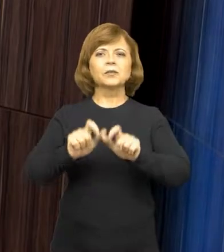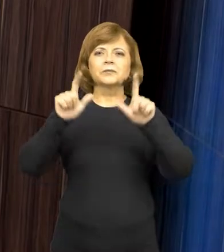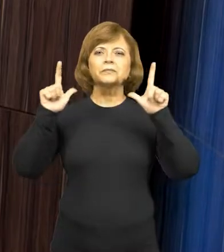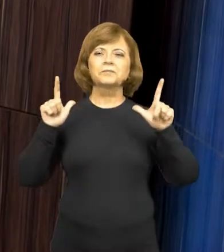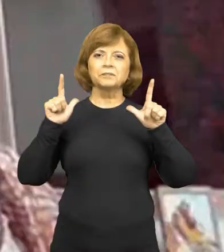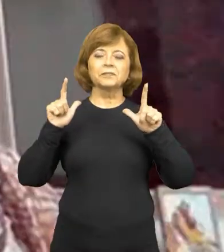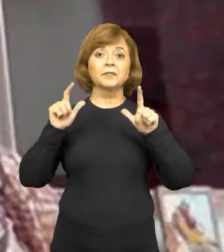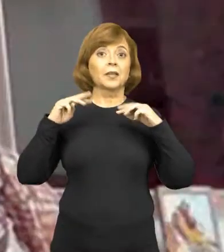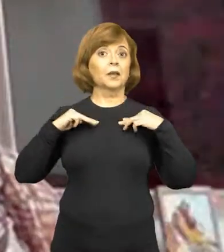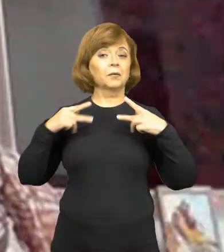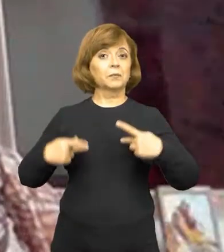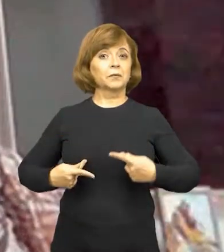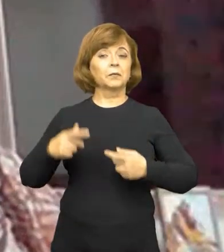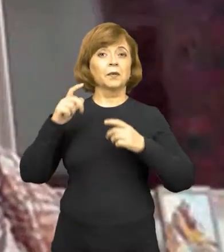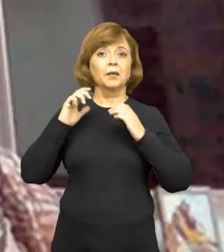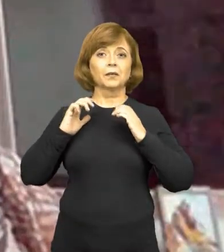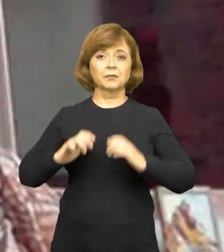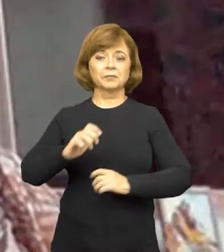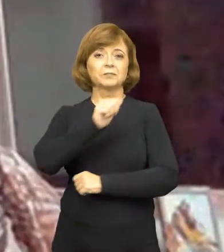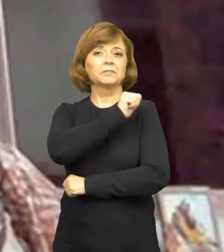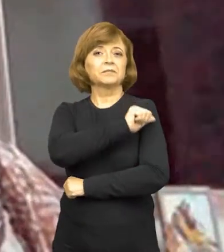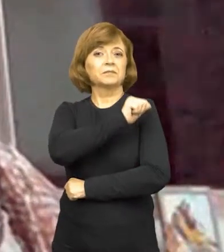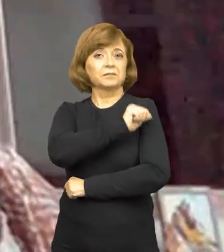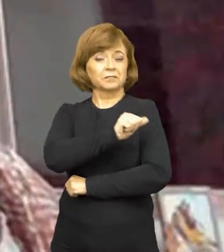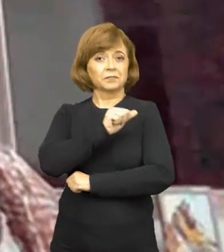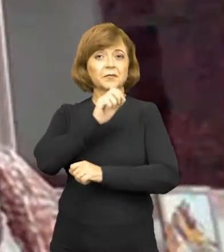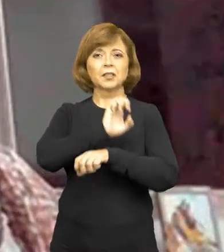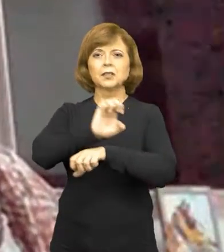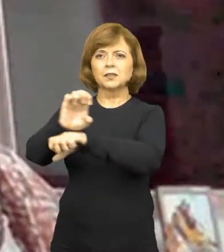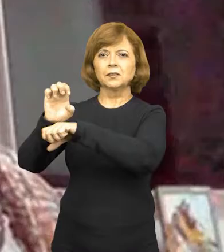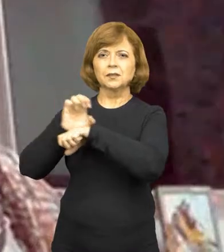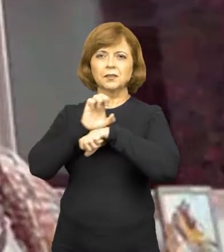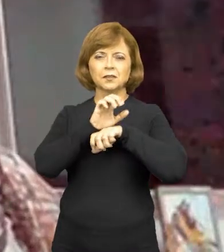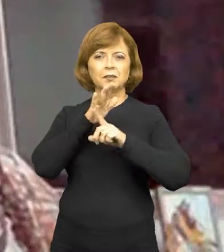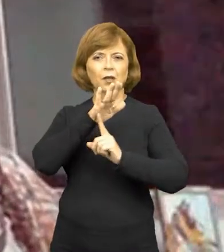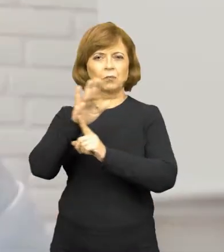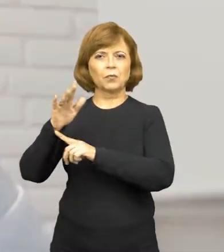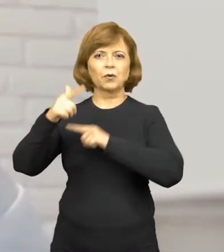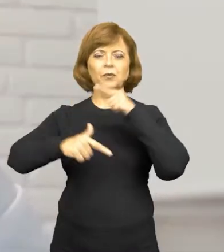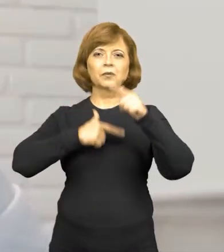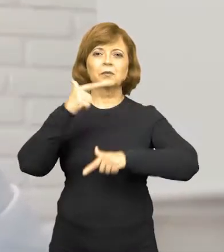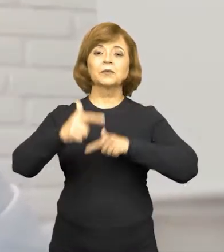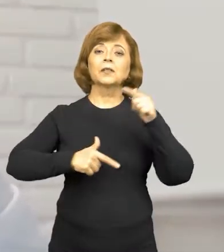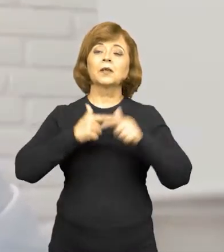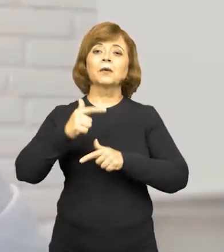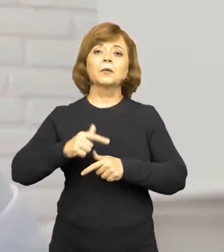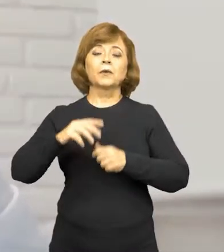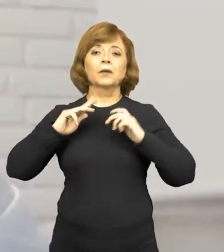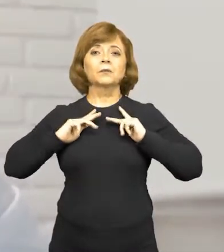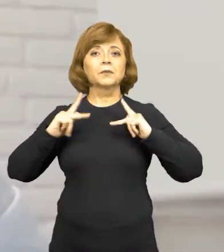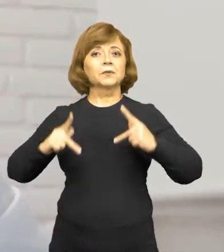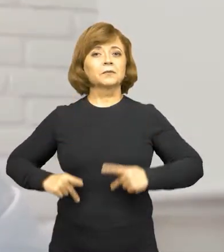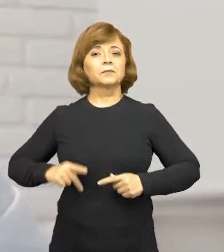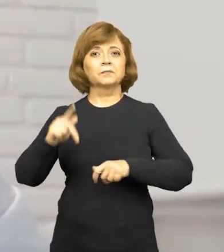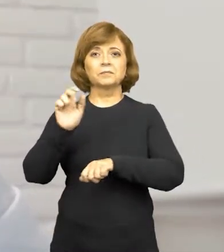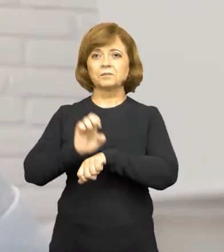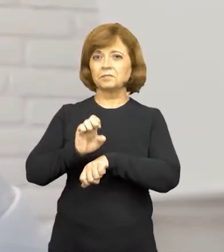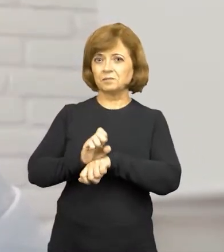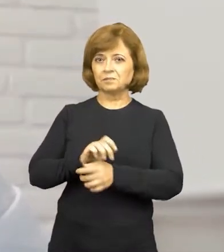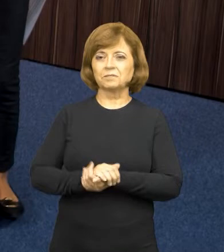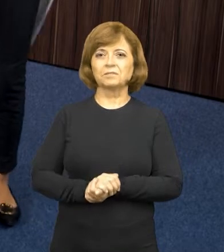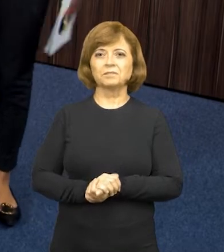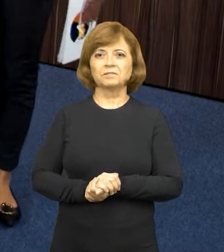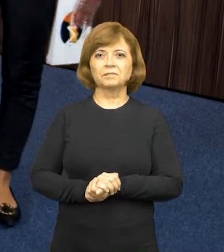MPRJ pelo Estado, que te deixa informado sobre o trabalho do Ministério Público Estadual em todo o território fluminense.